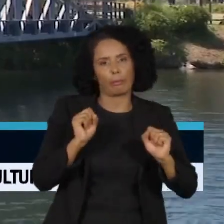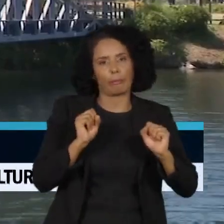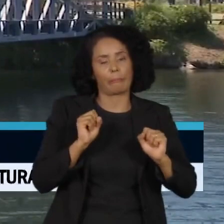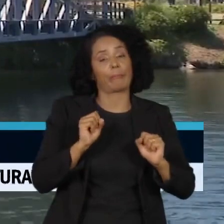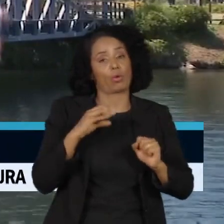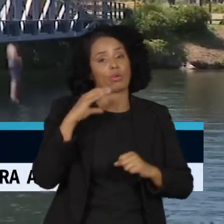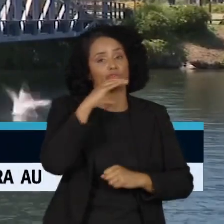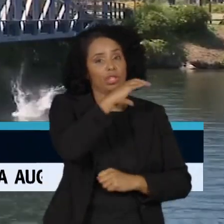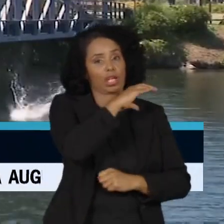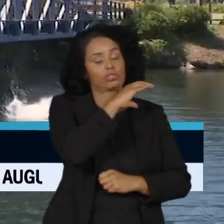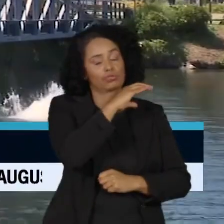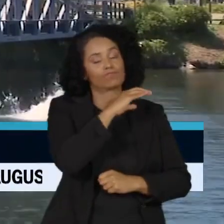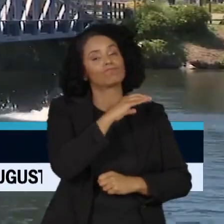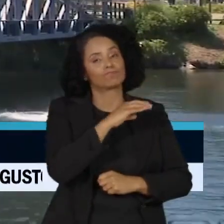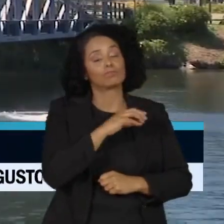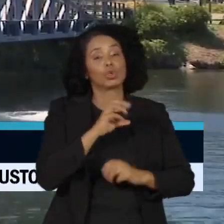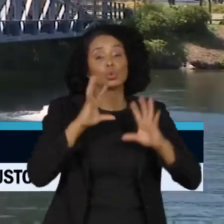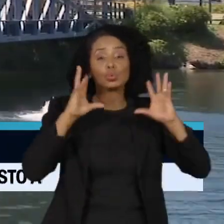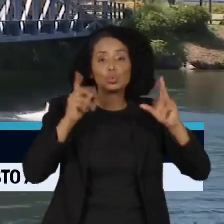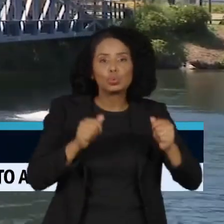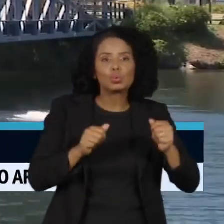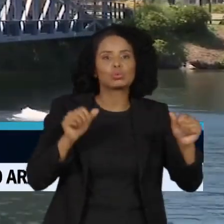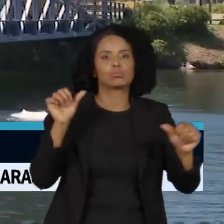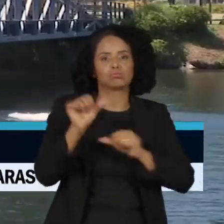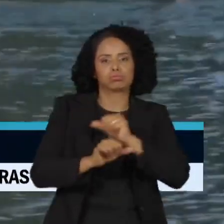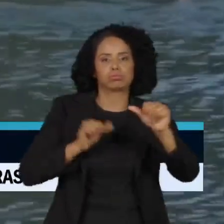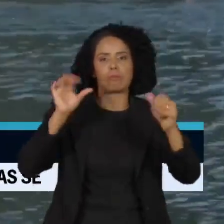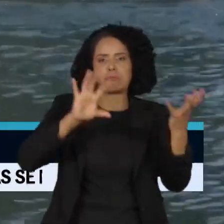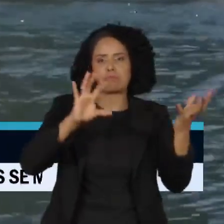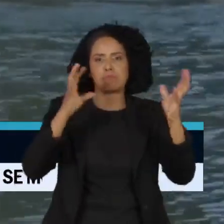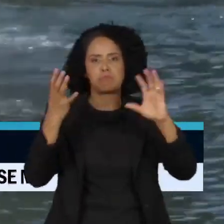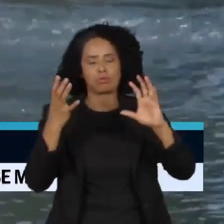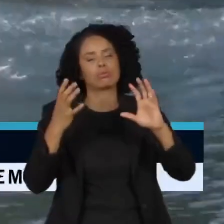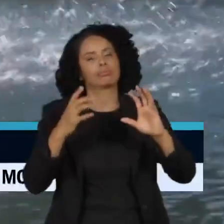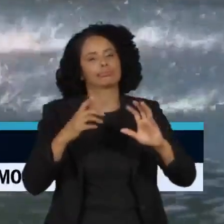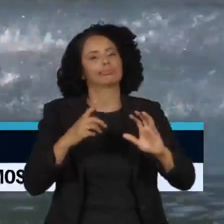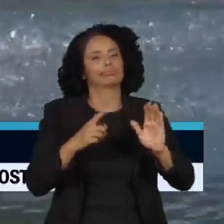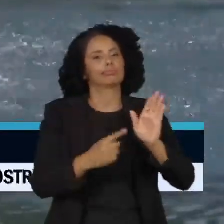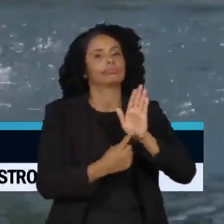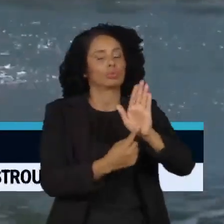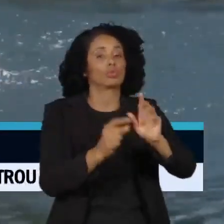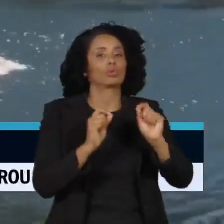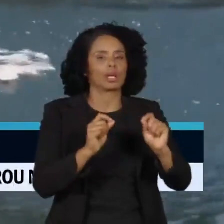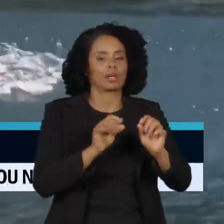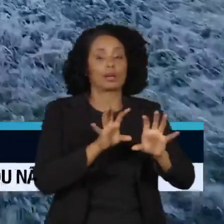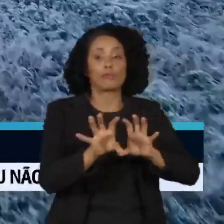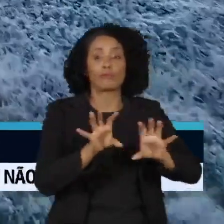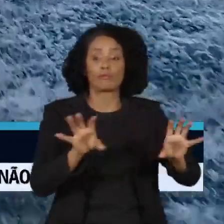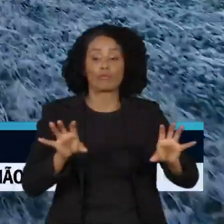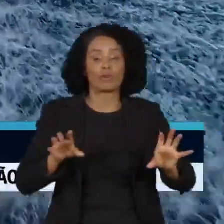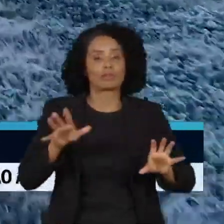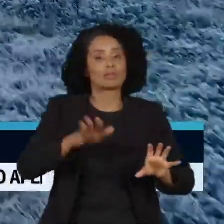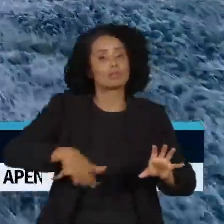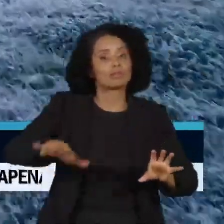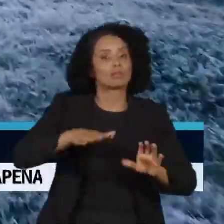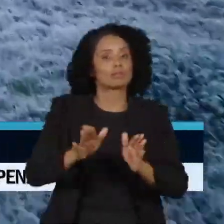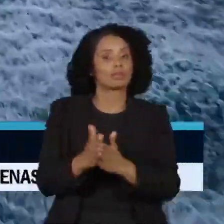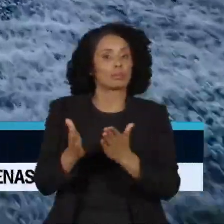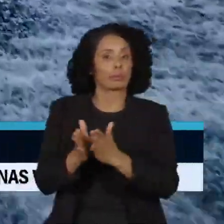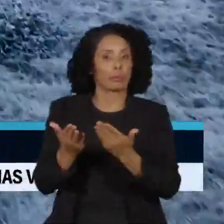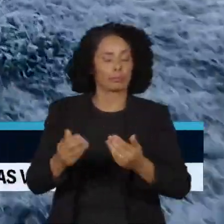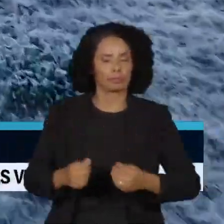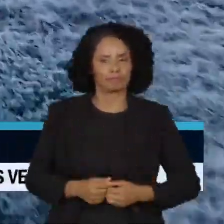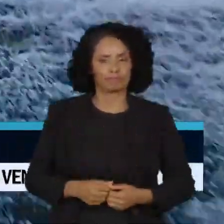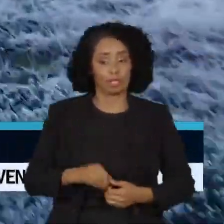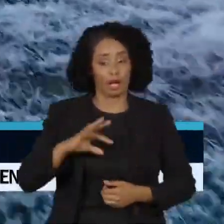alterações têm uma consequência. A consequência é para as populações mais pobres. Foi o que aconteceu aqui